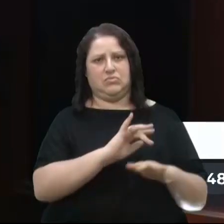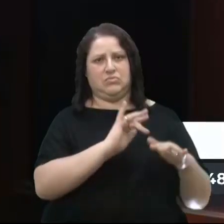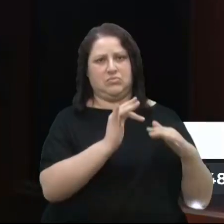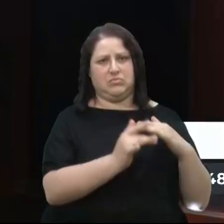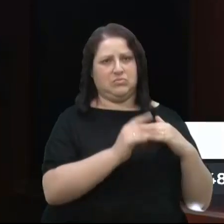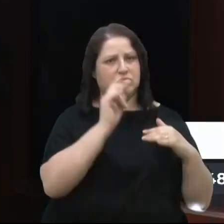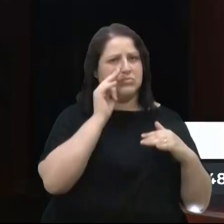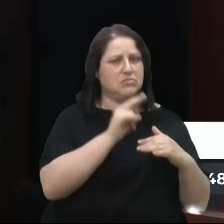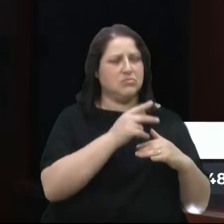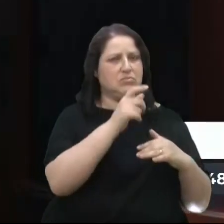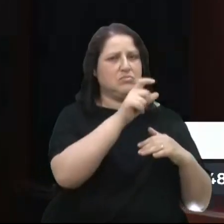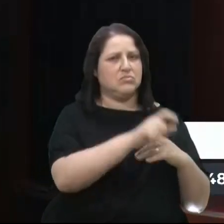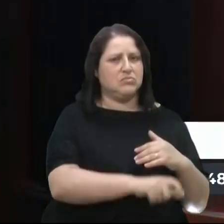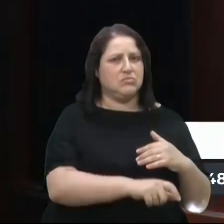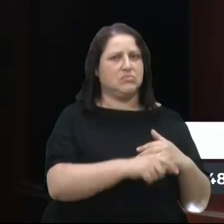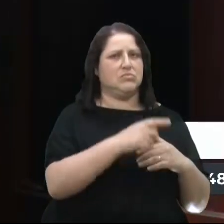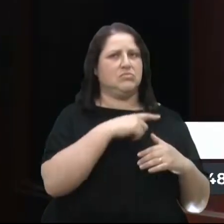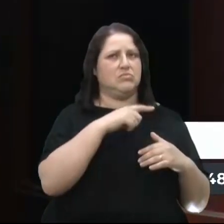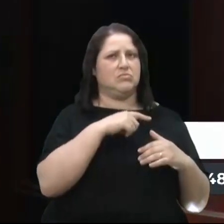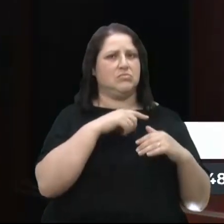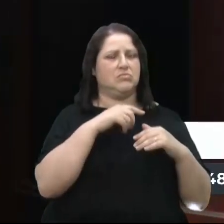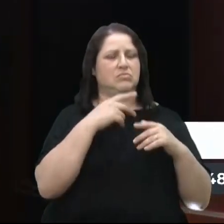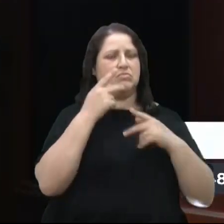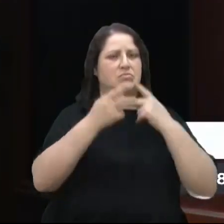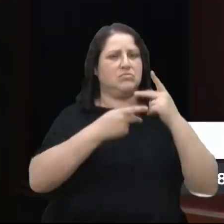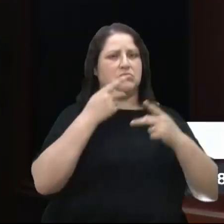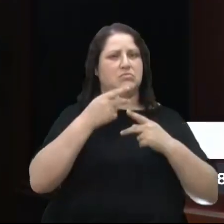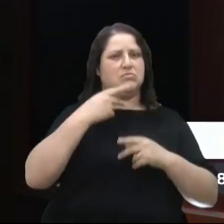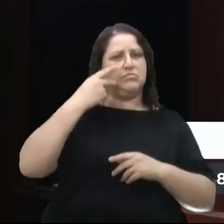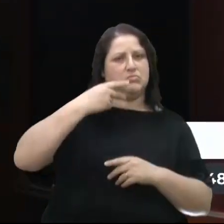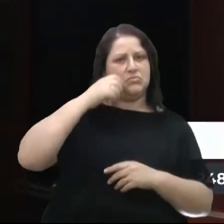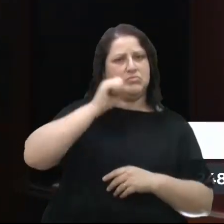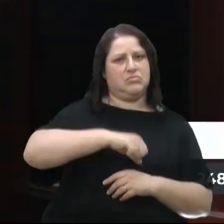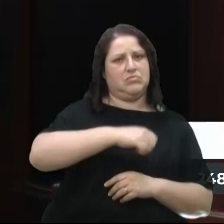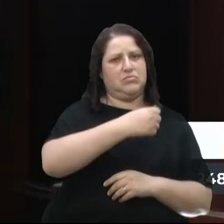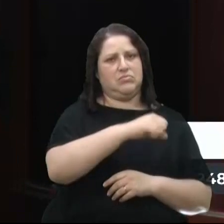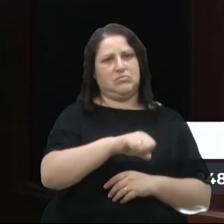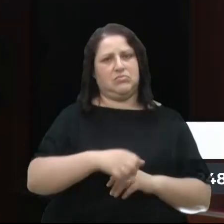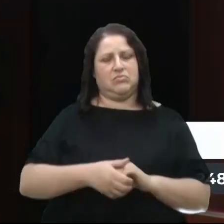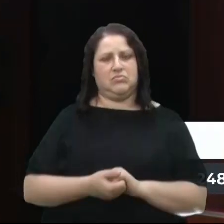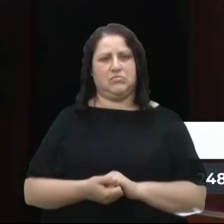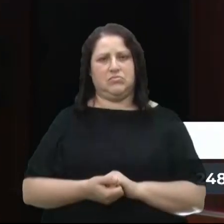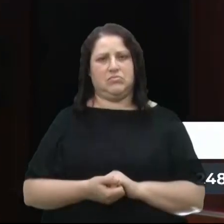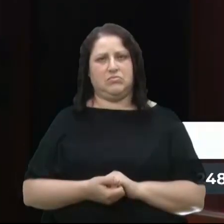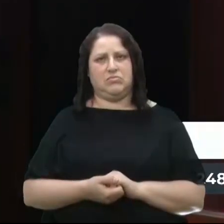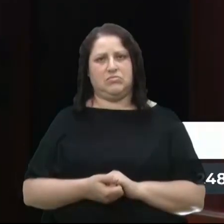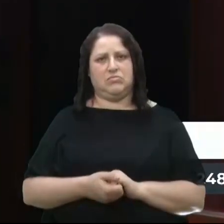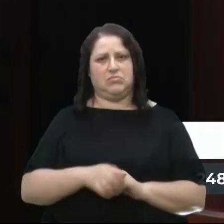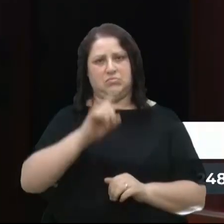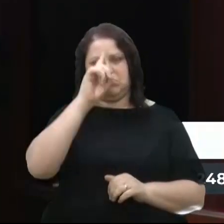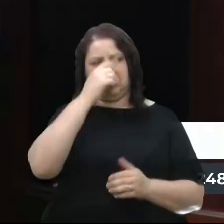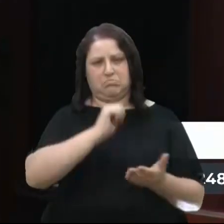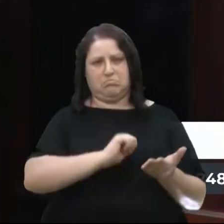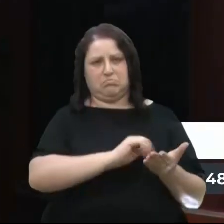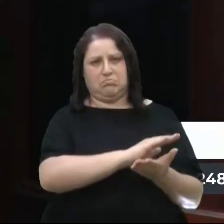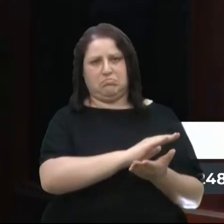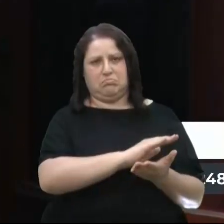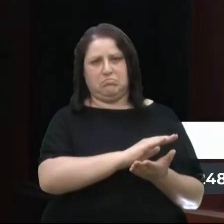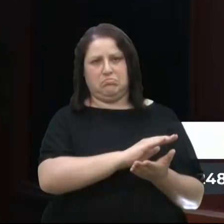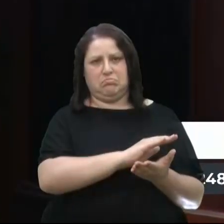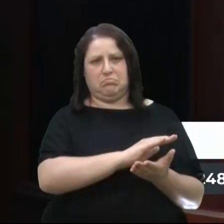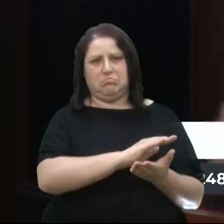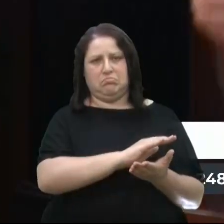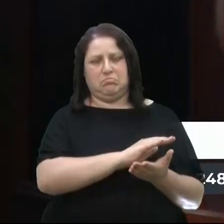o trabalhador tem uma manifestação política ou não, e demití-lo com a justificativa